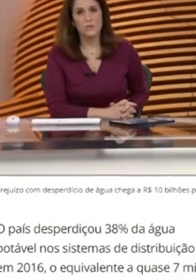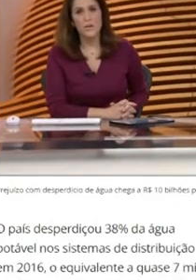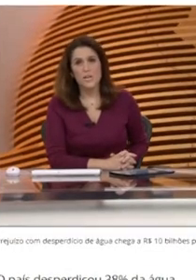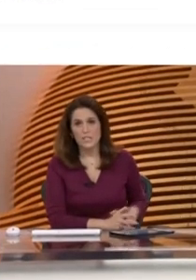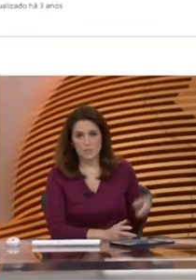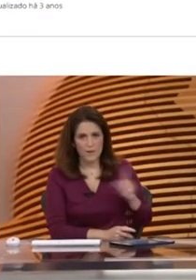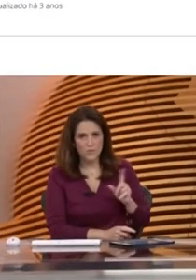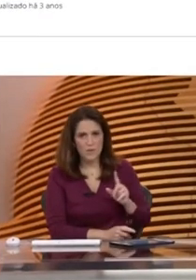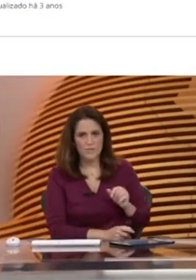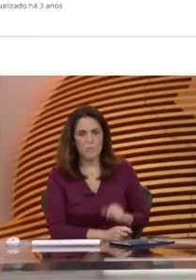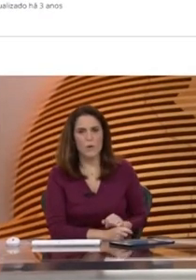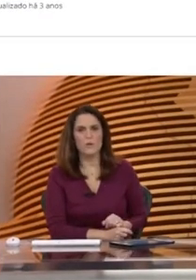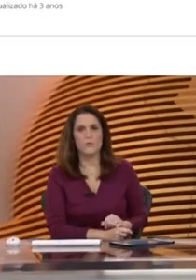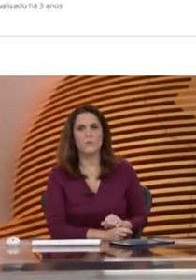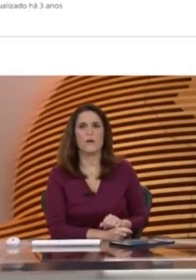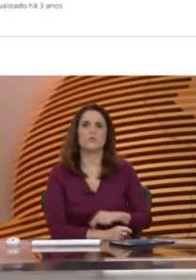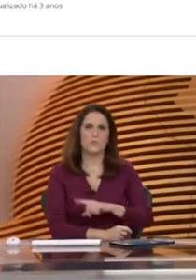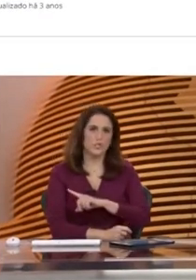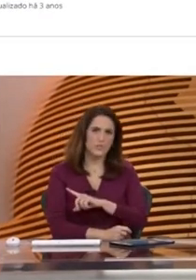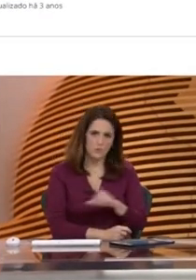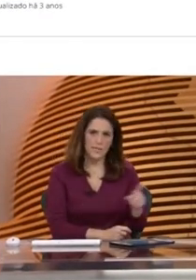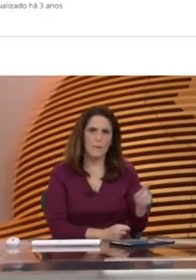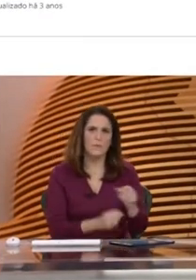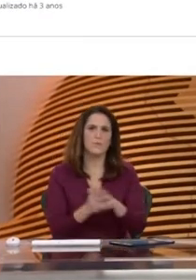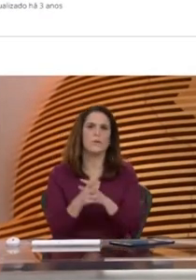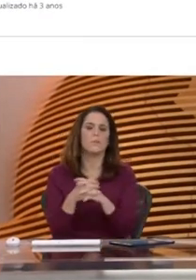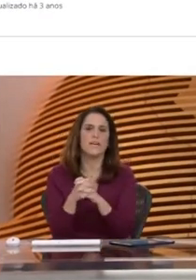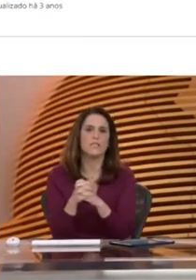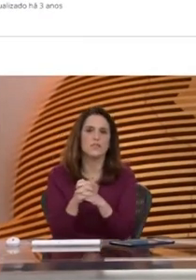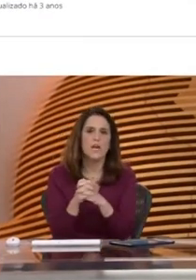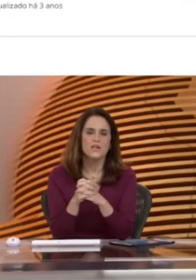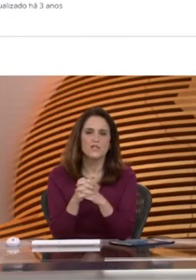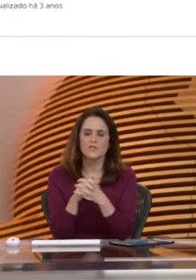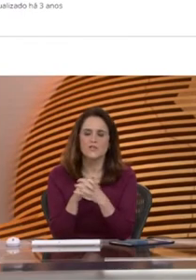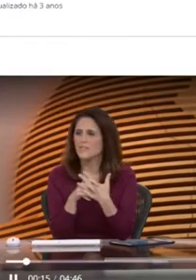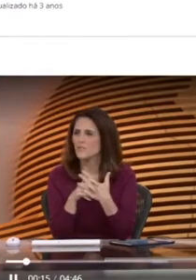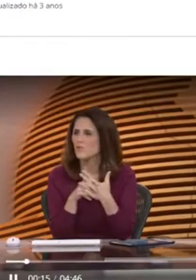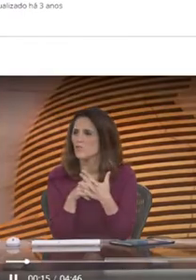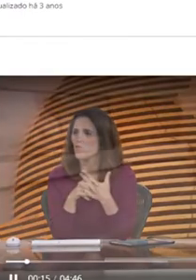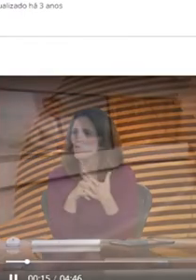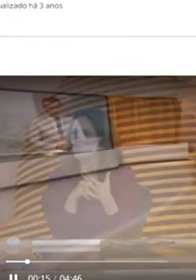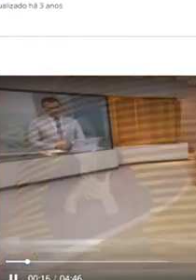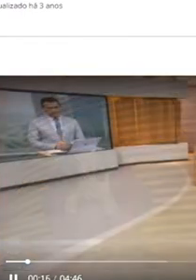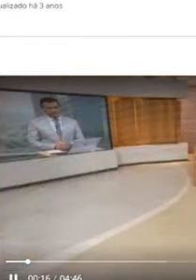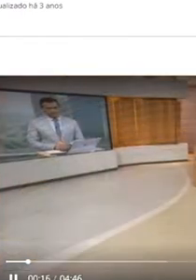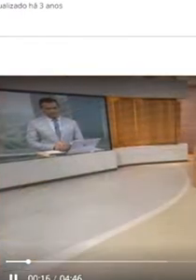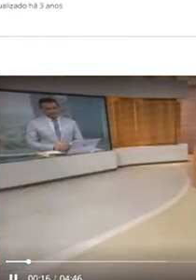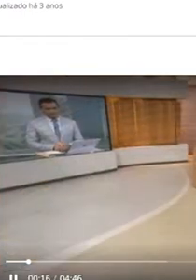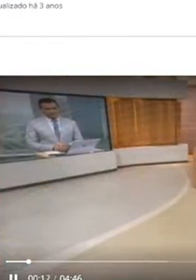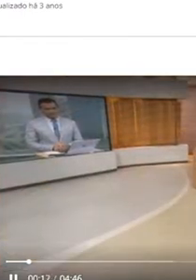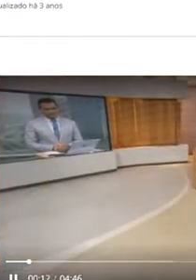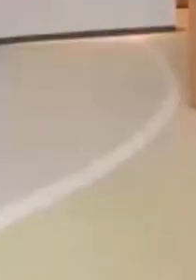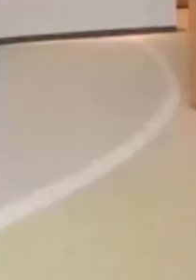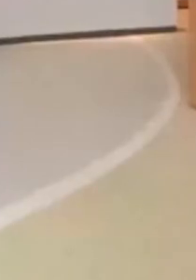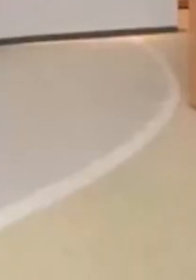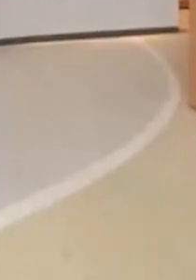dinheiro e não é só em São Paulo, não. É um desperdício que se repete pelo país. A gente conversa de novo com o Rodrigo porque o prejuízo no Brasil é quase